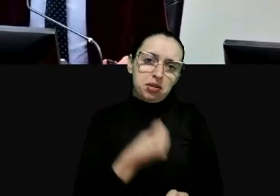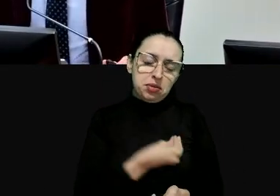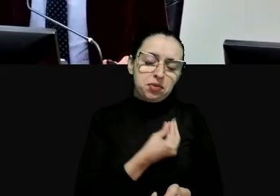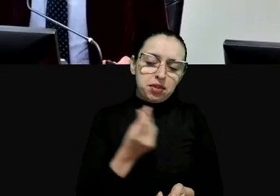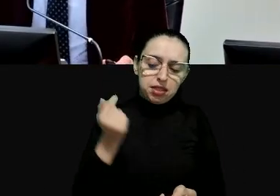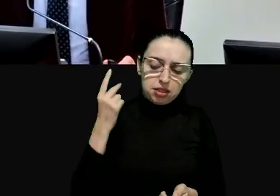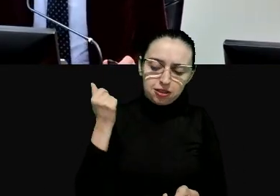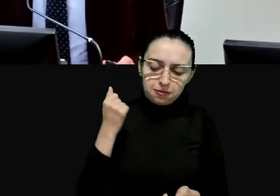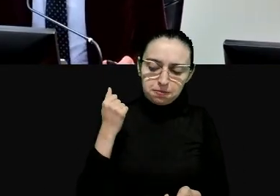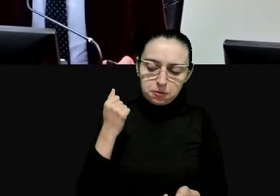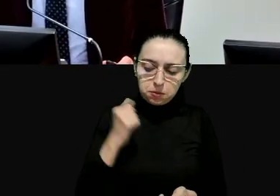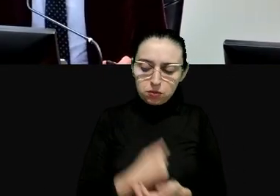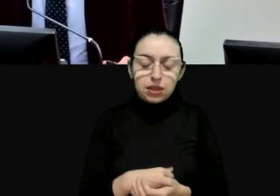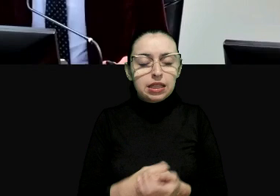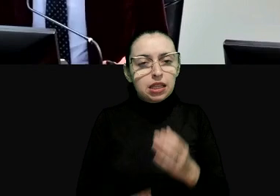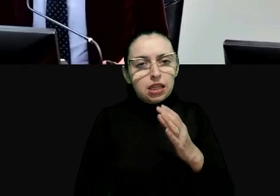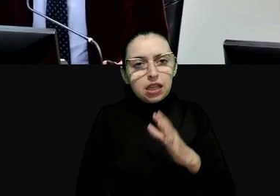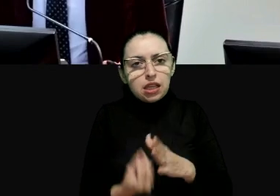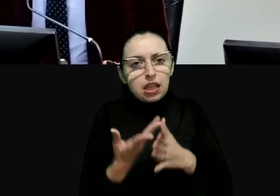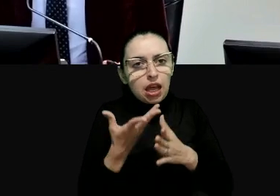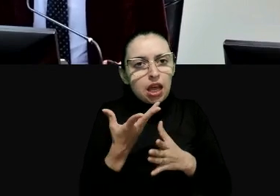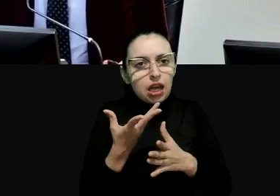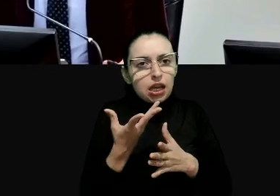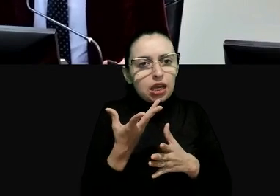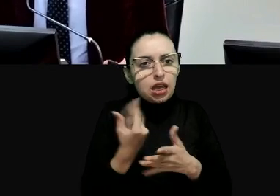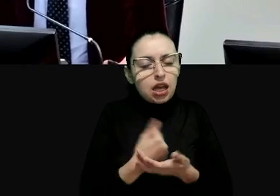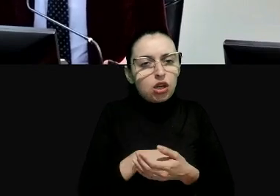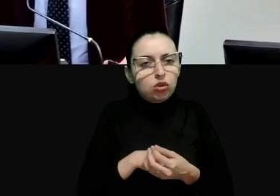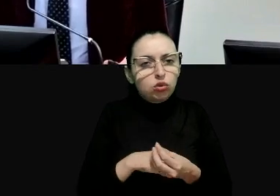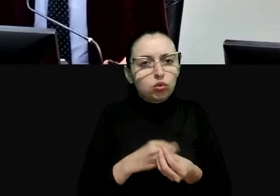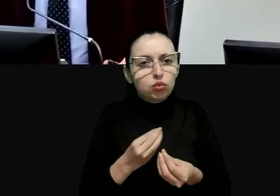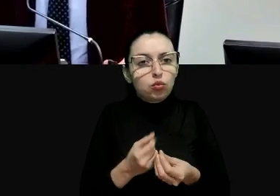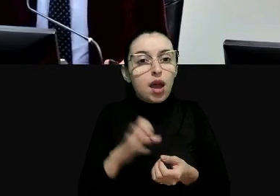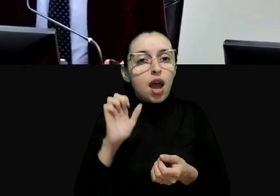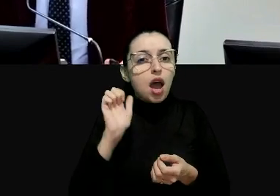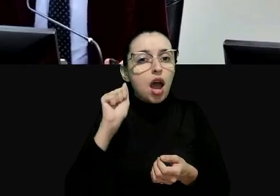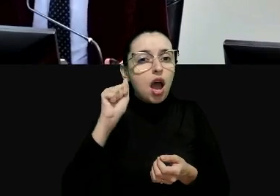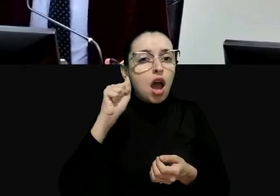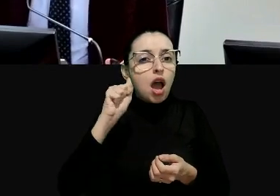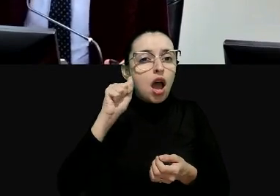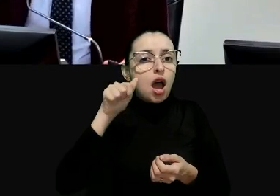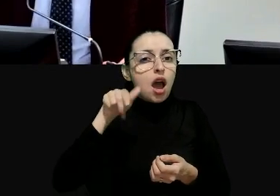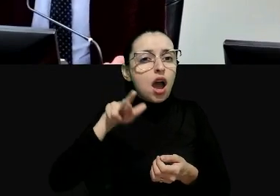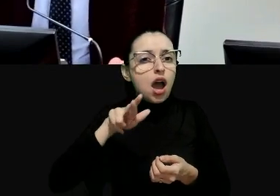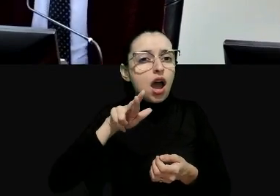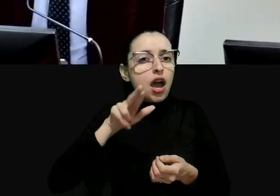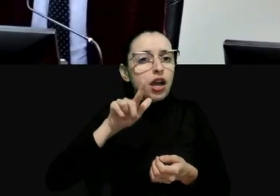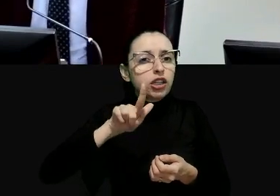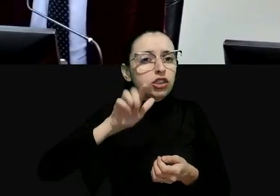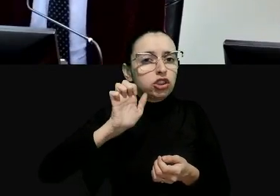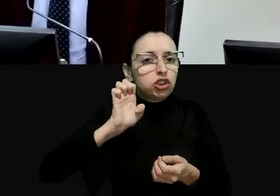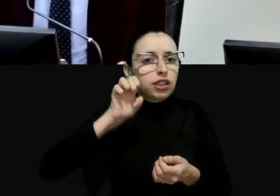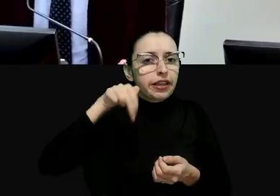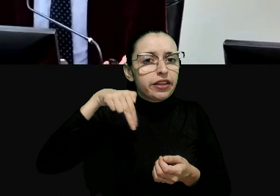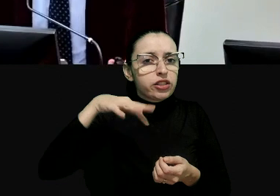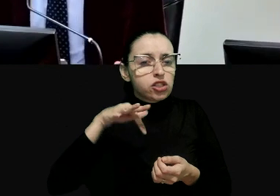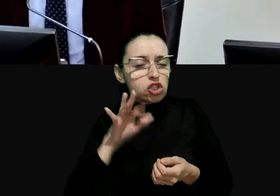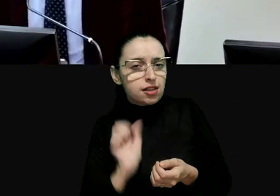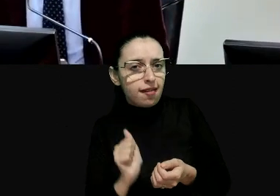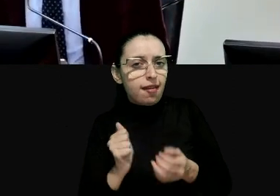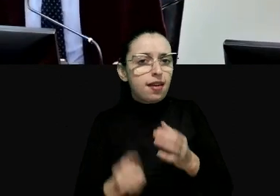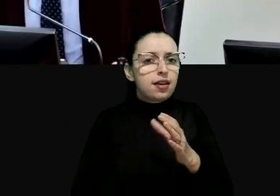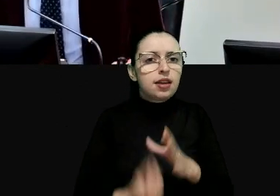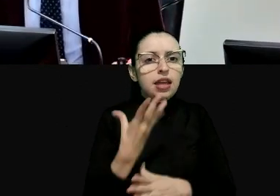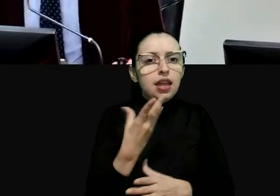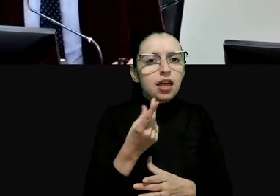nasce sobretudo em Chile e Argentina contra as ditaduras é dizer a resistência